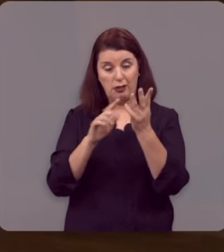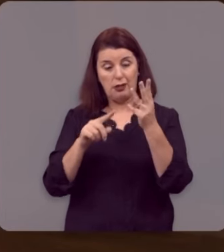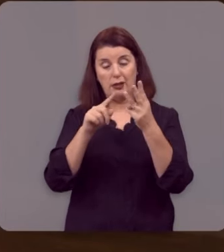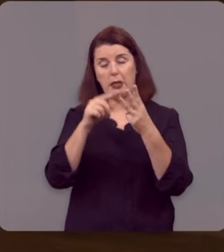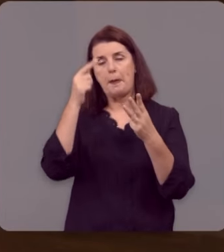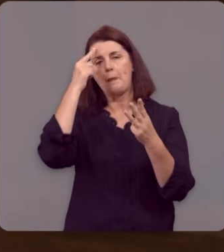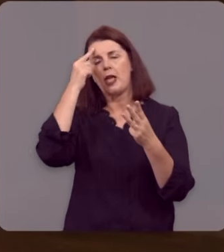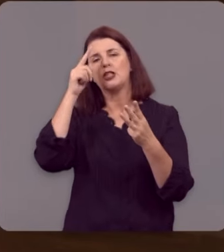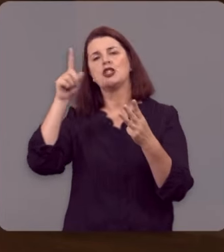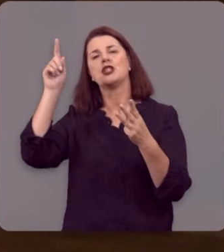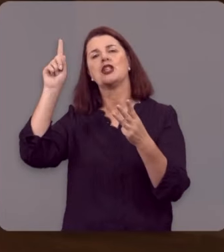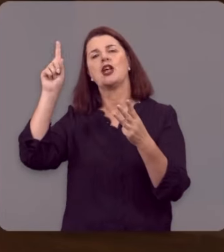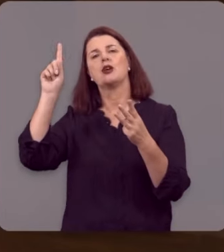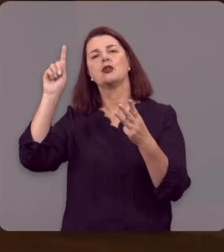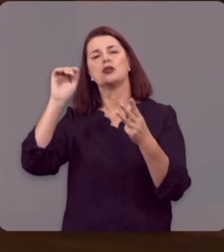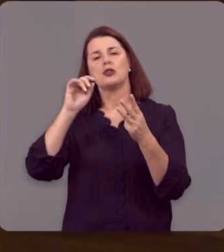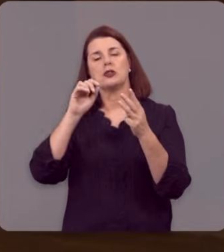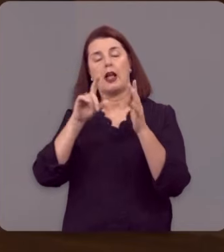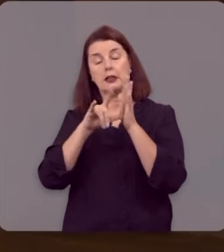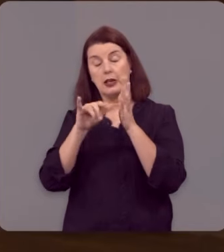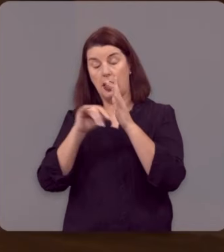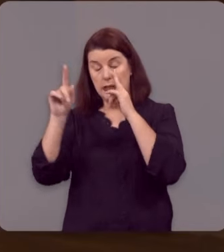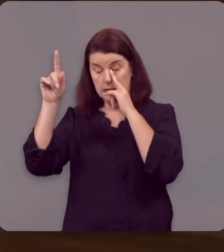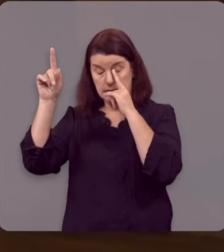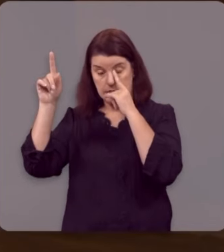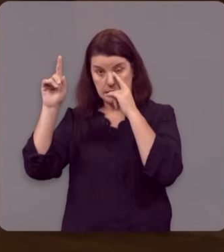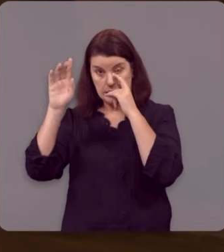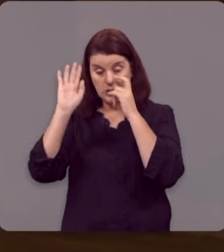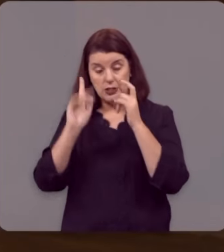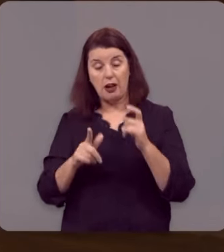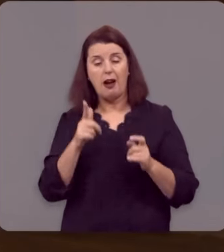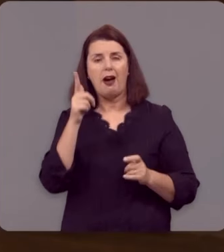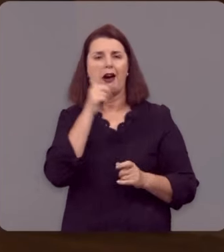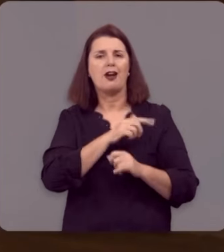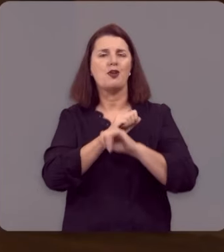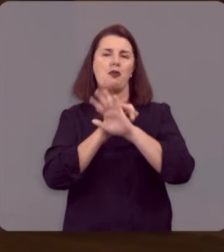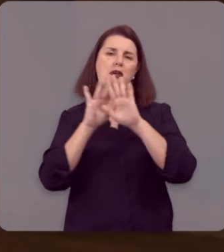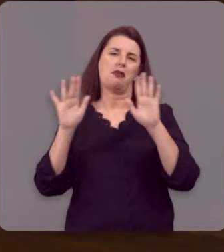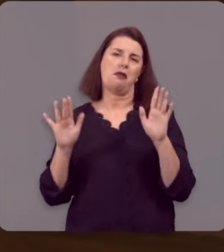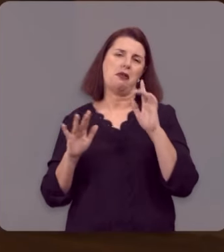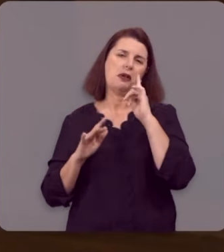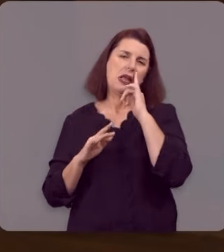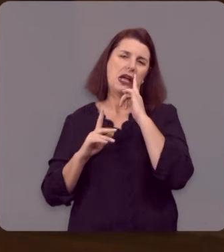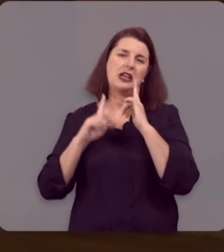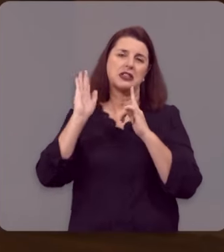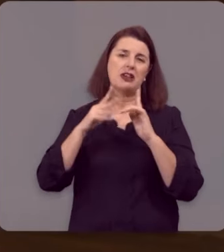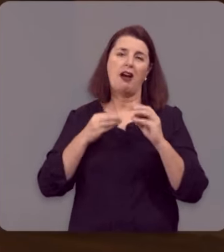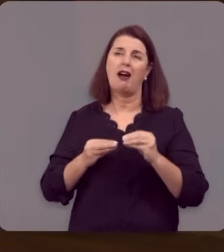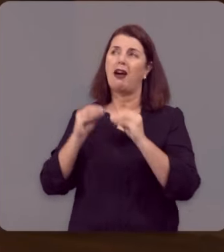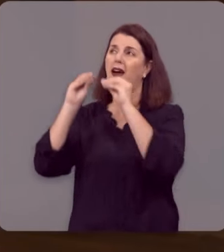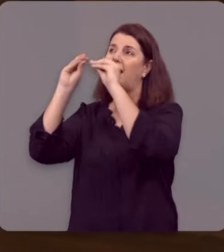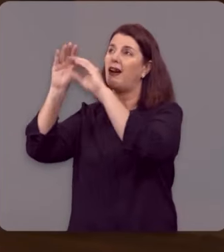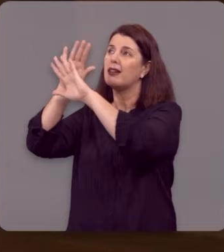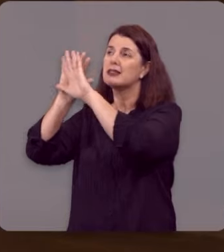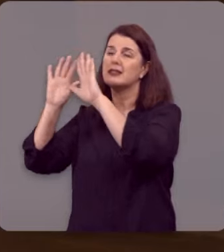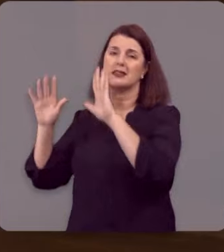na mente de Deus, nos decretos de Deus, você já está na glória, você já está no céu.